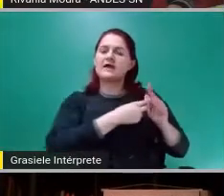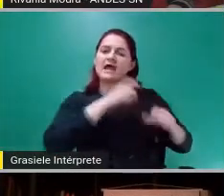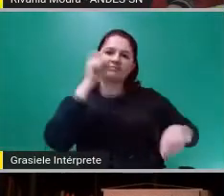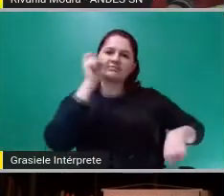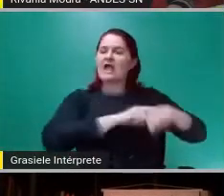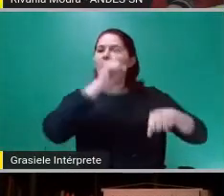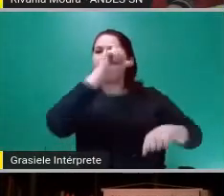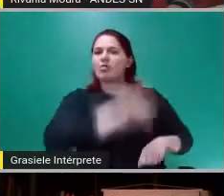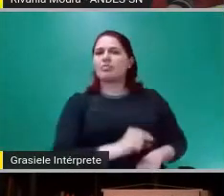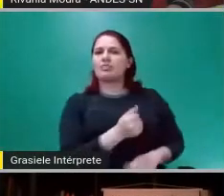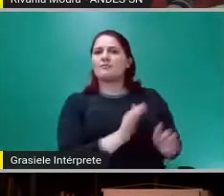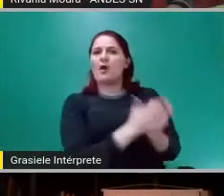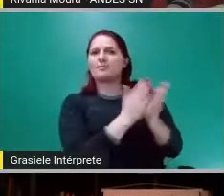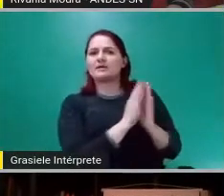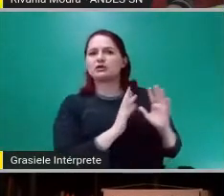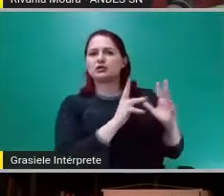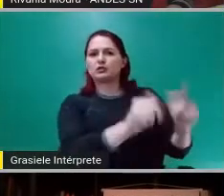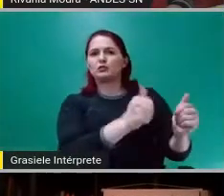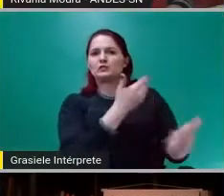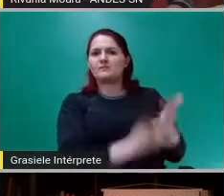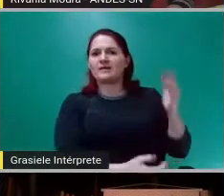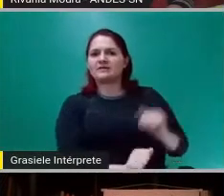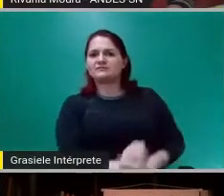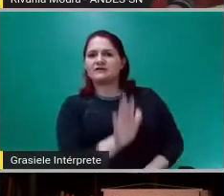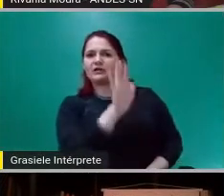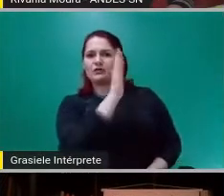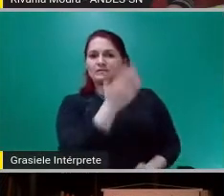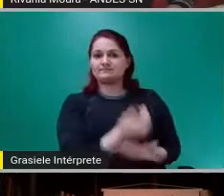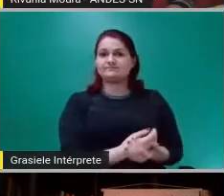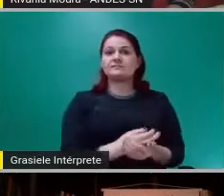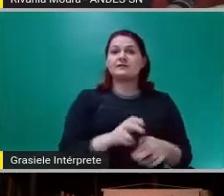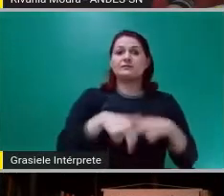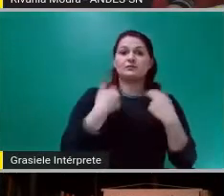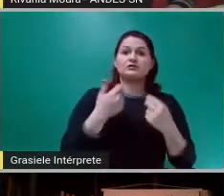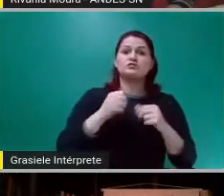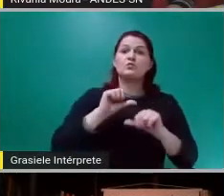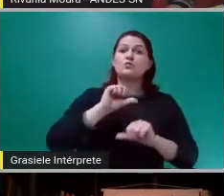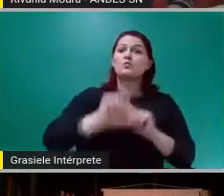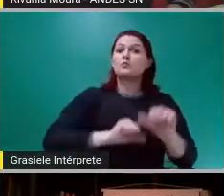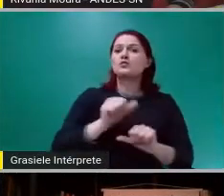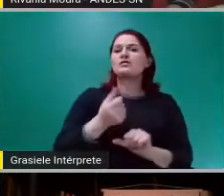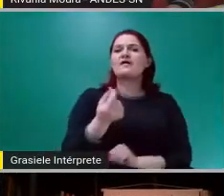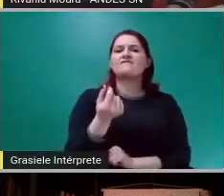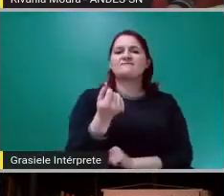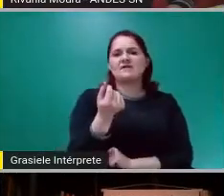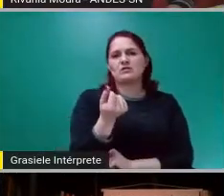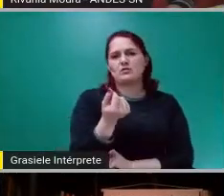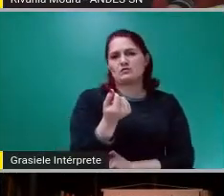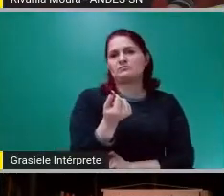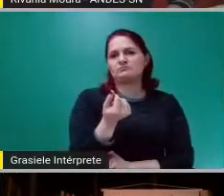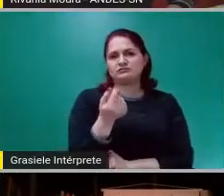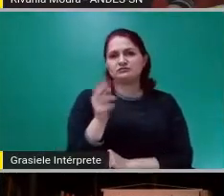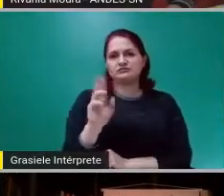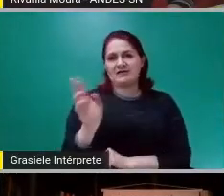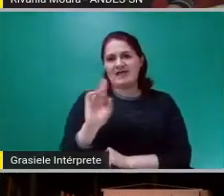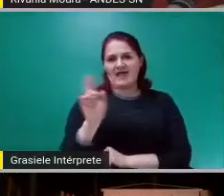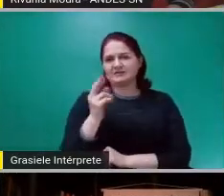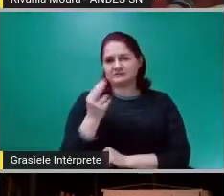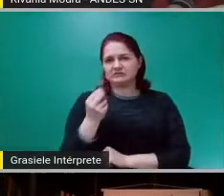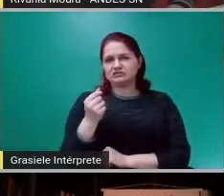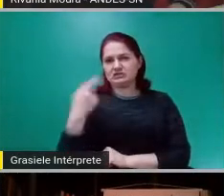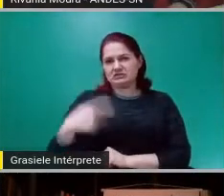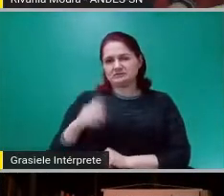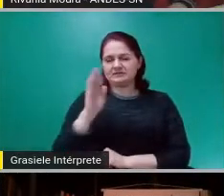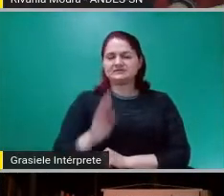para o devedor ou para o credor. Então, por exemplo, a moeda hoje, já para ir adiantando, ela